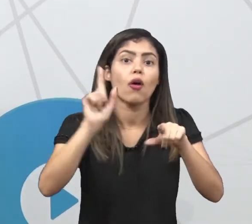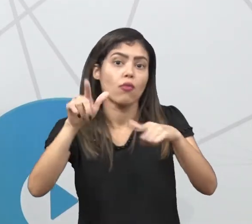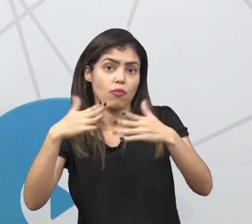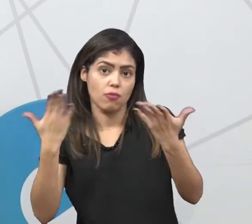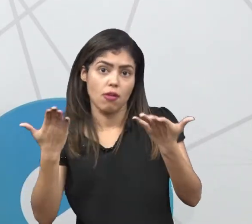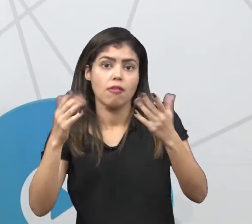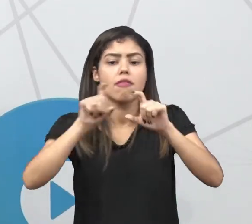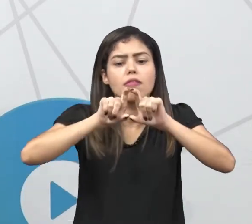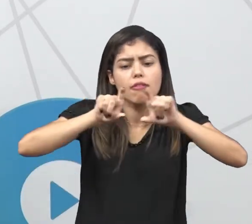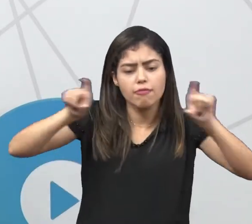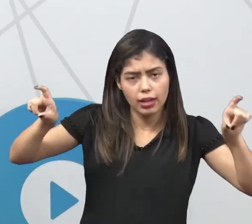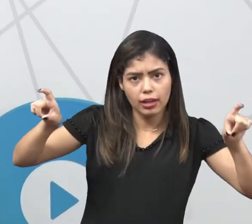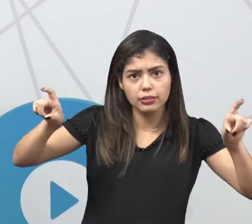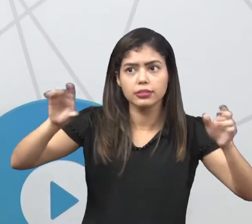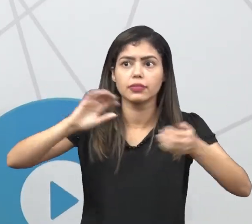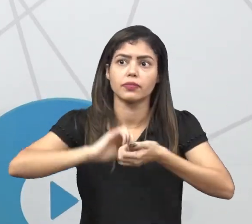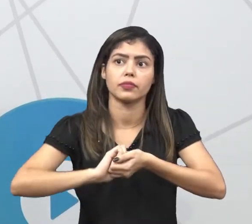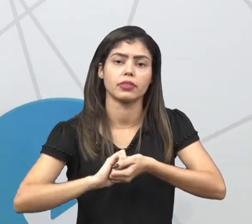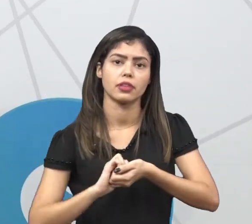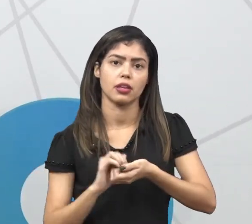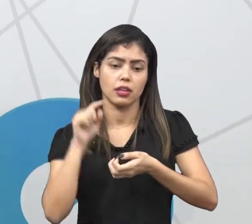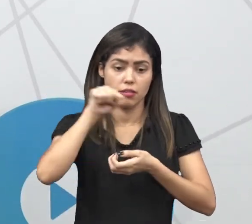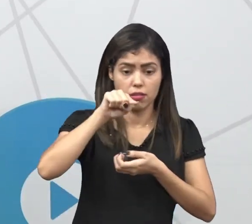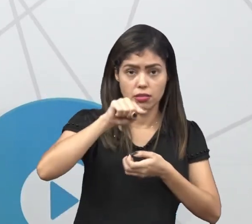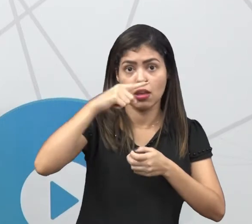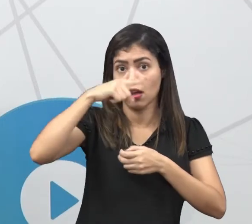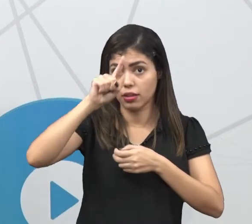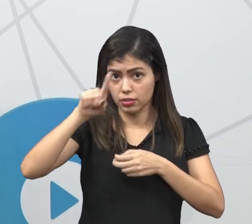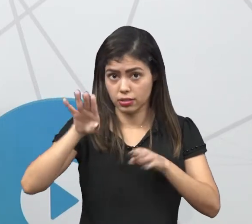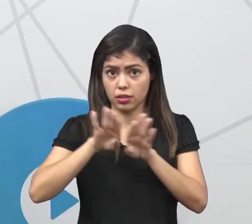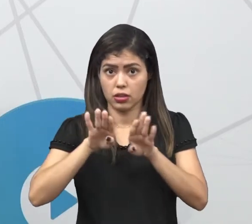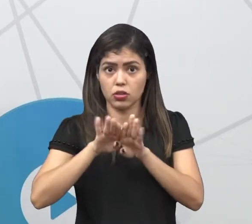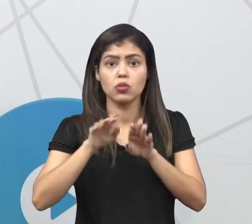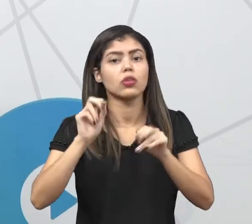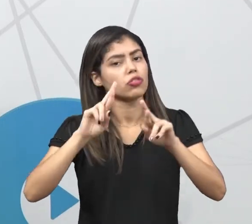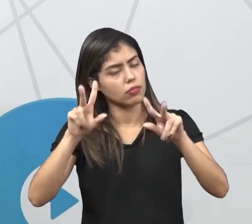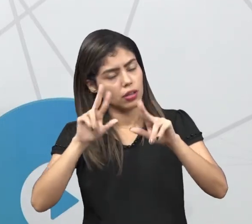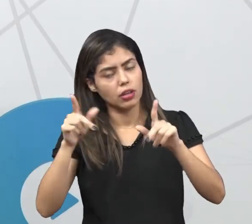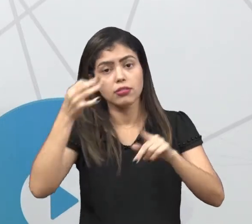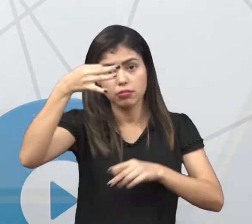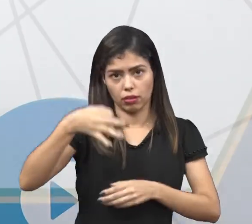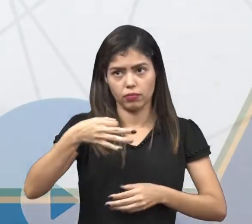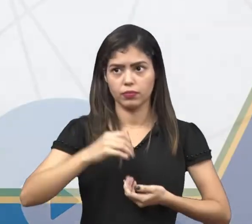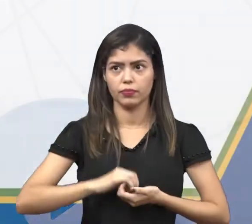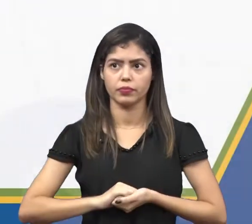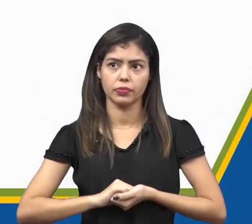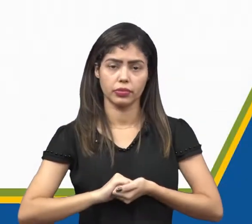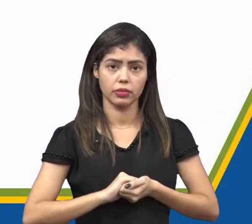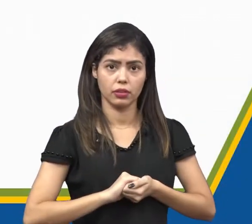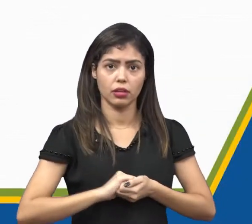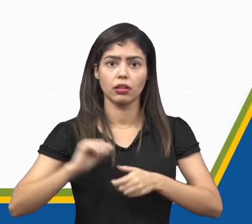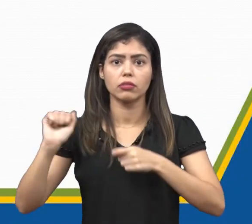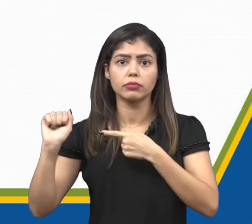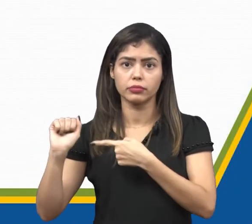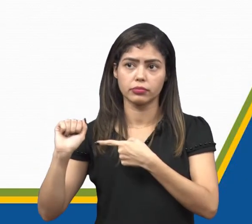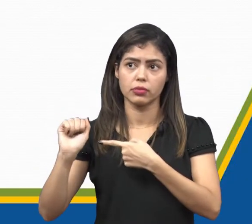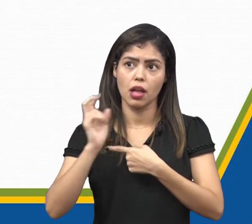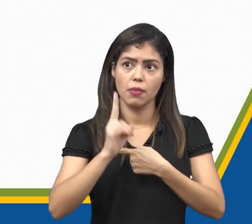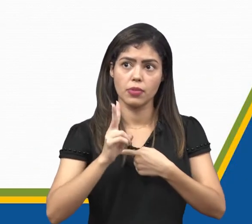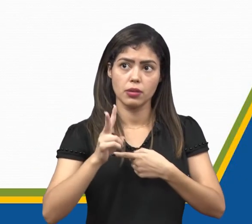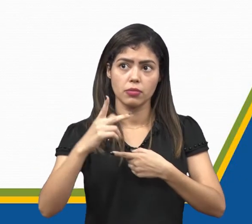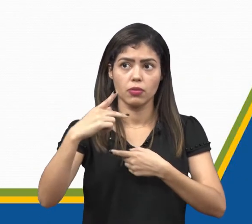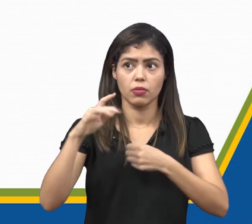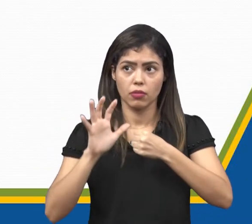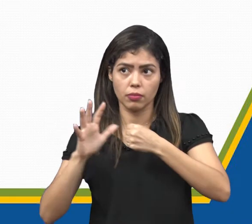oração em que ele foi, em que esse acento diferencial foi empregado corretamente. Letra A diz assim, mesmo com a